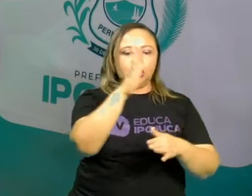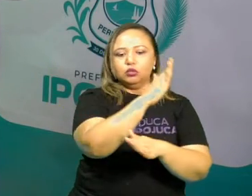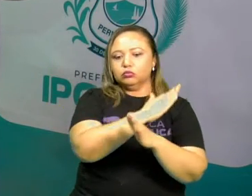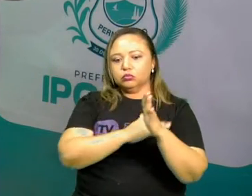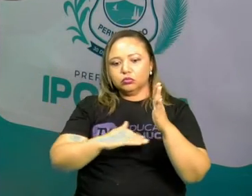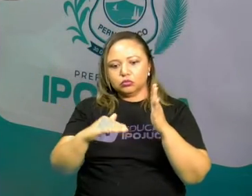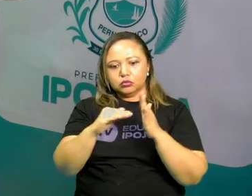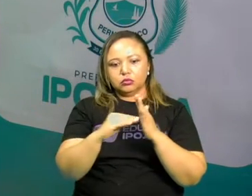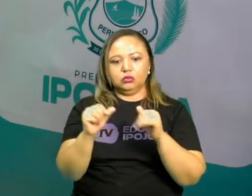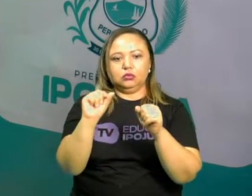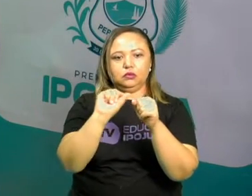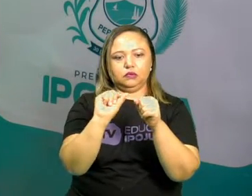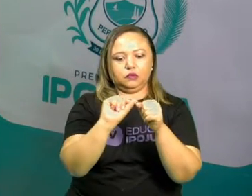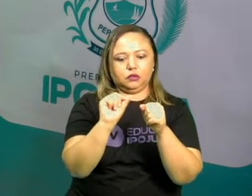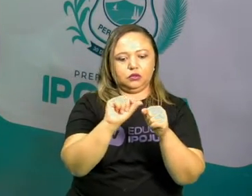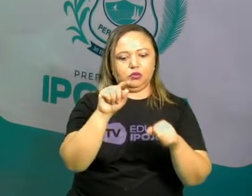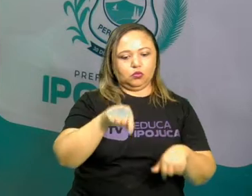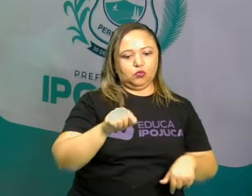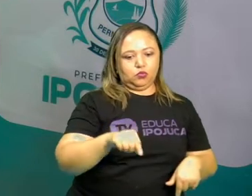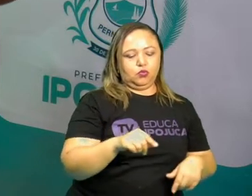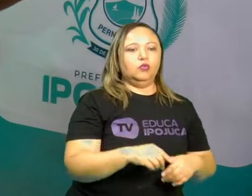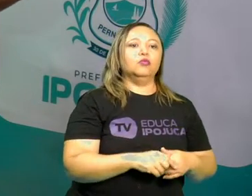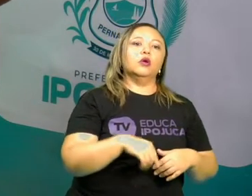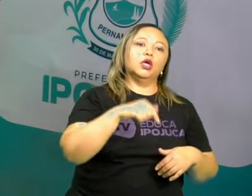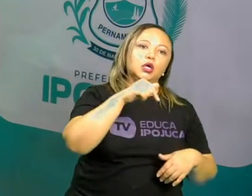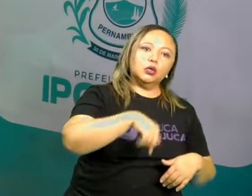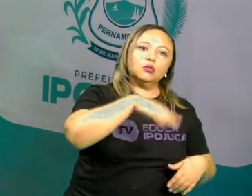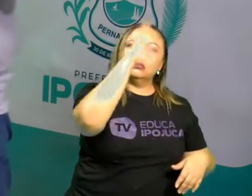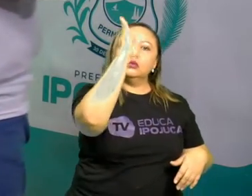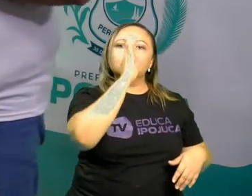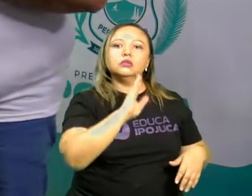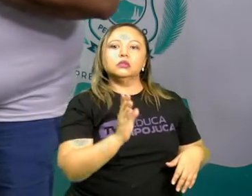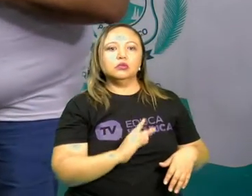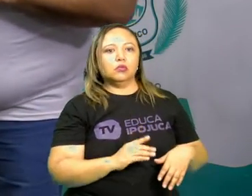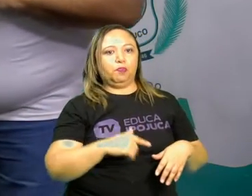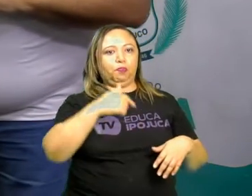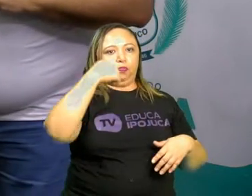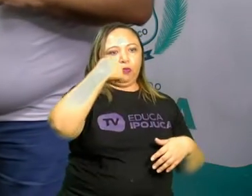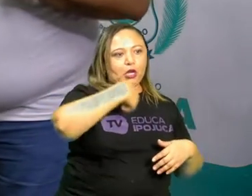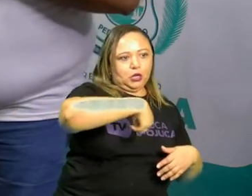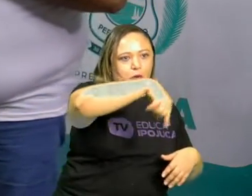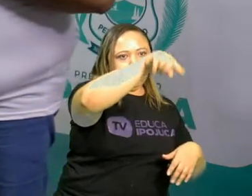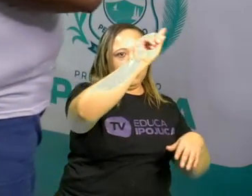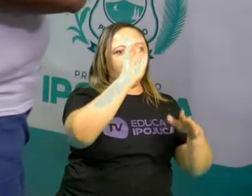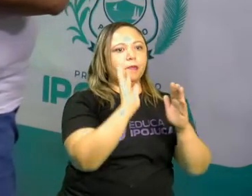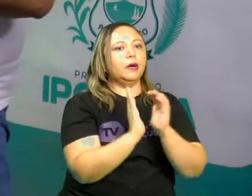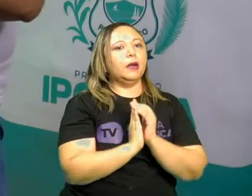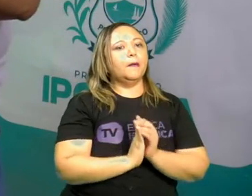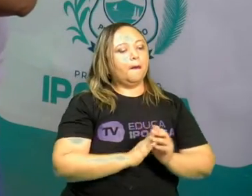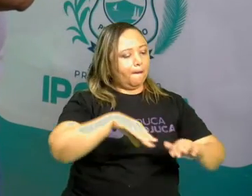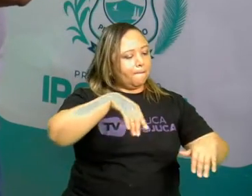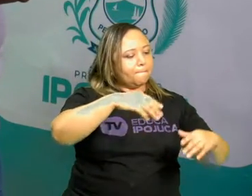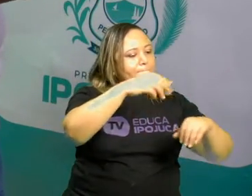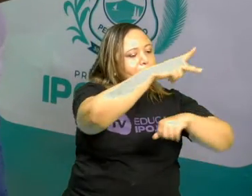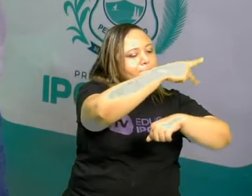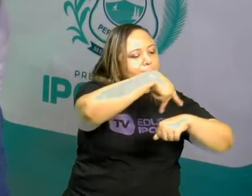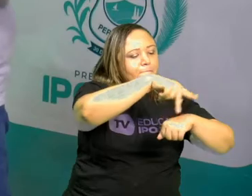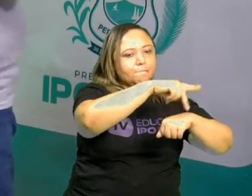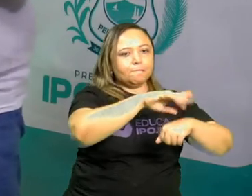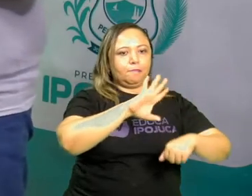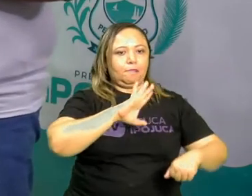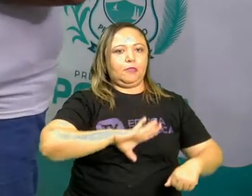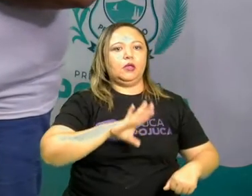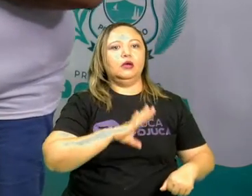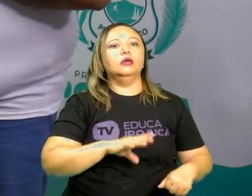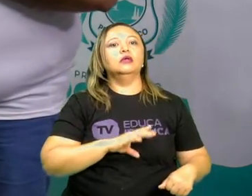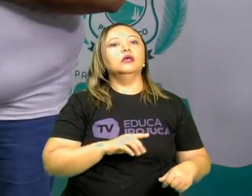Portugal. O crescimento das exportações deu origem aos centros urbanos